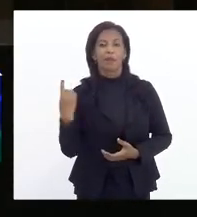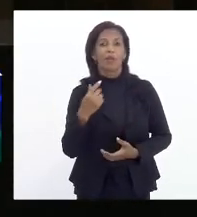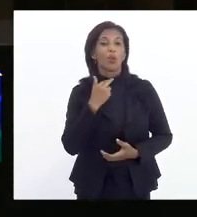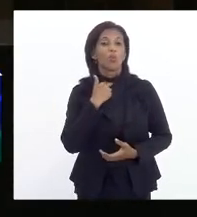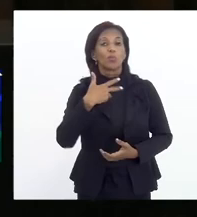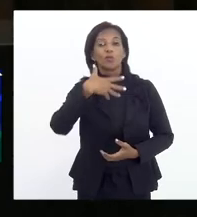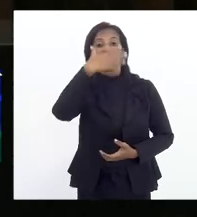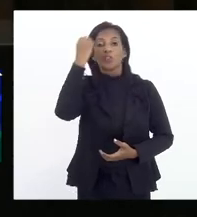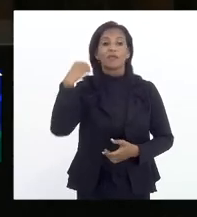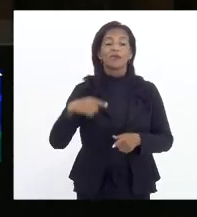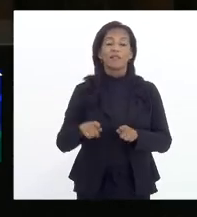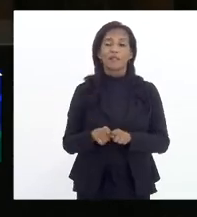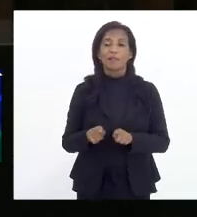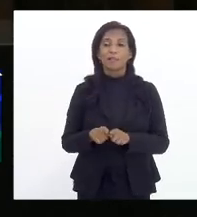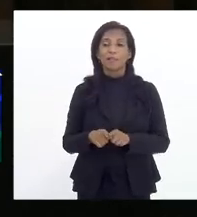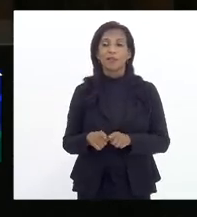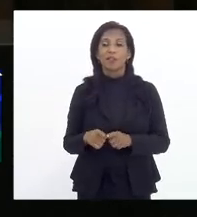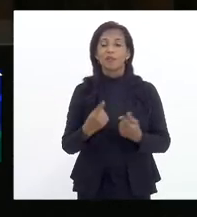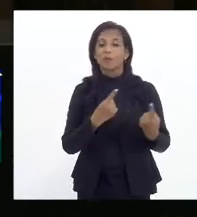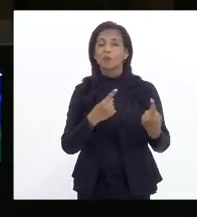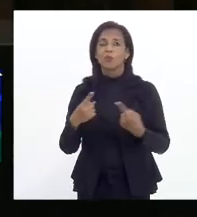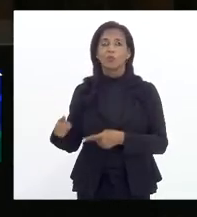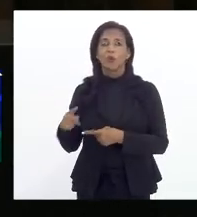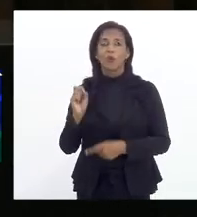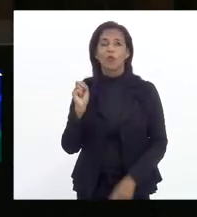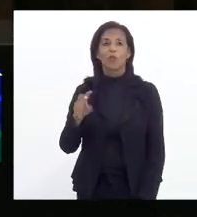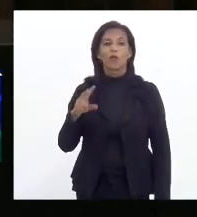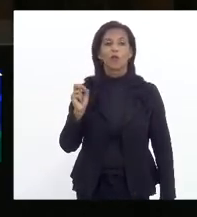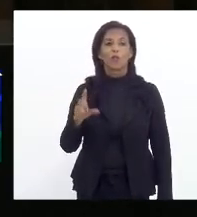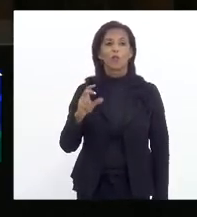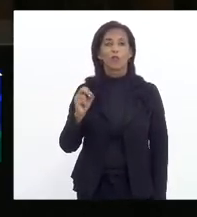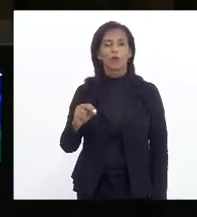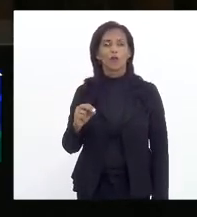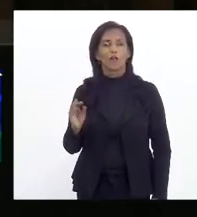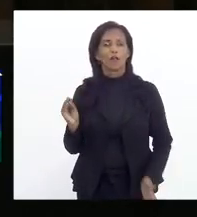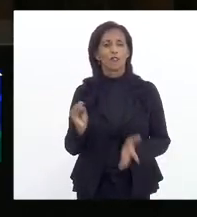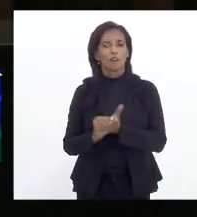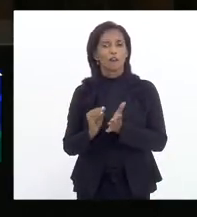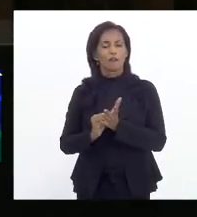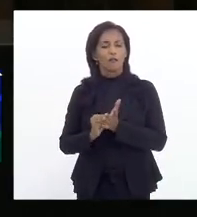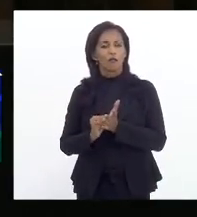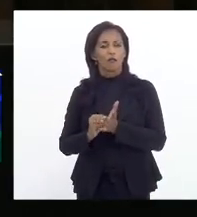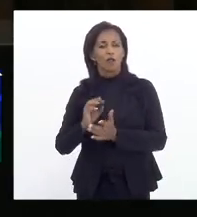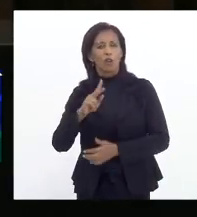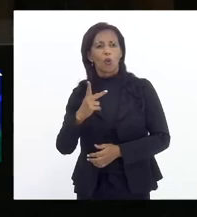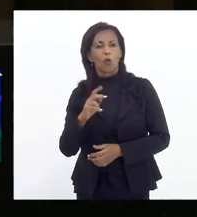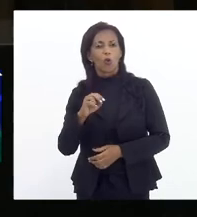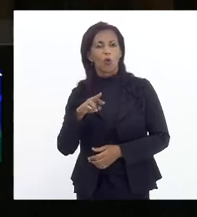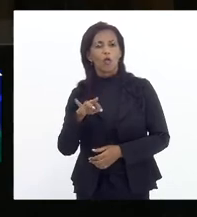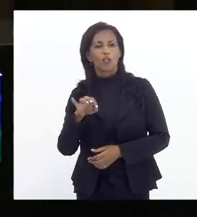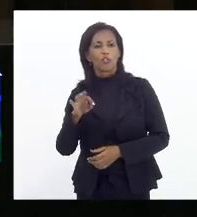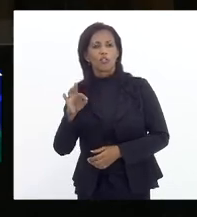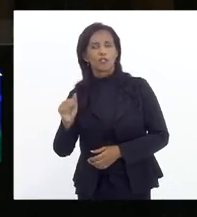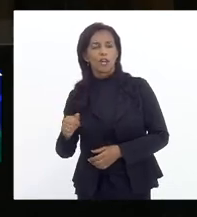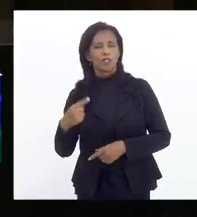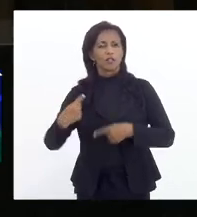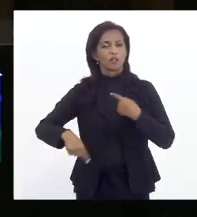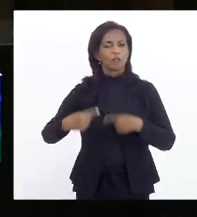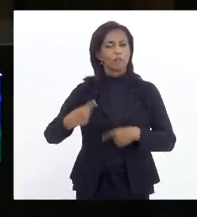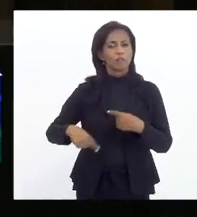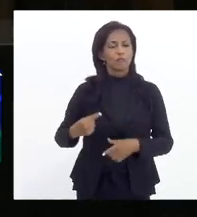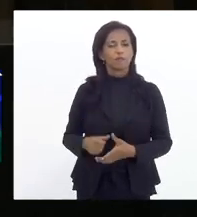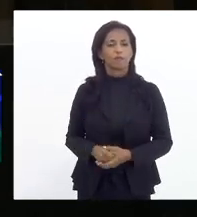podemos esquecer também de combater o vírus da desonestidade o vírus da politicagem